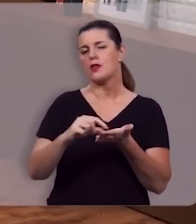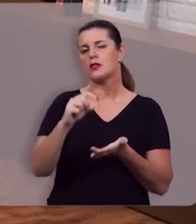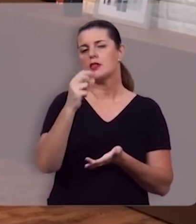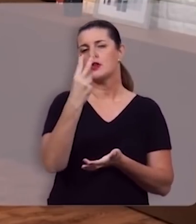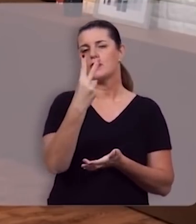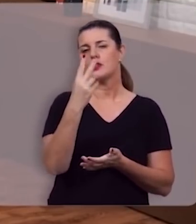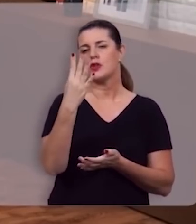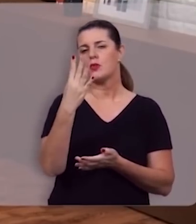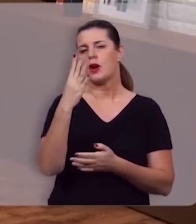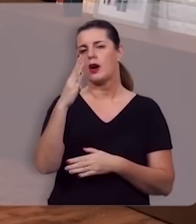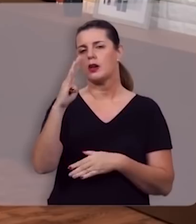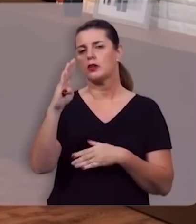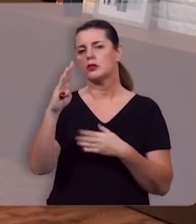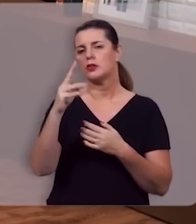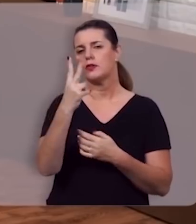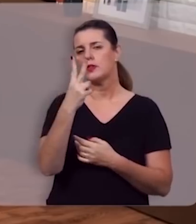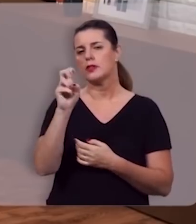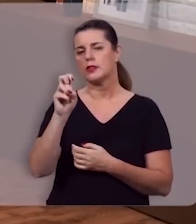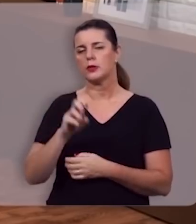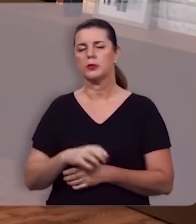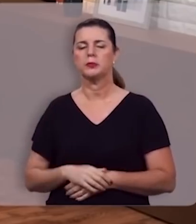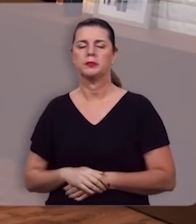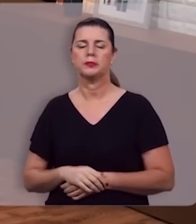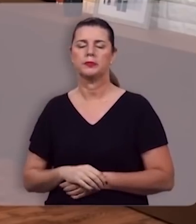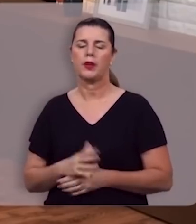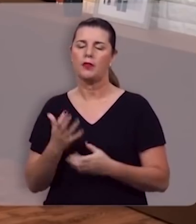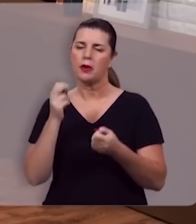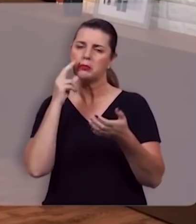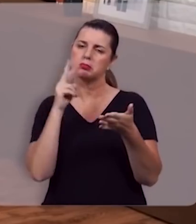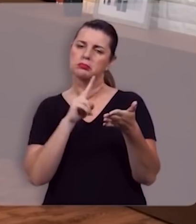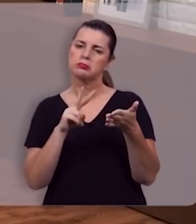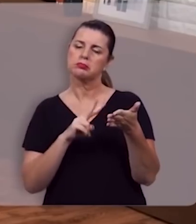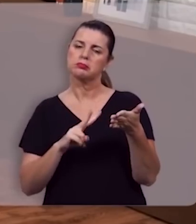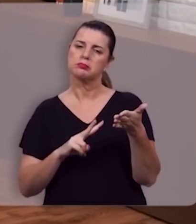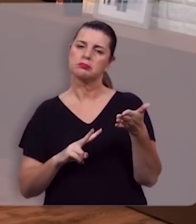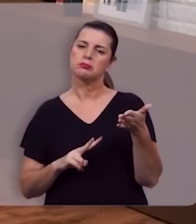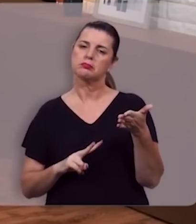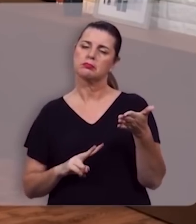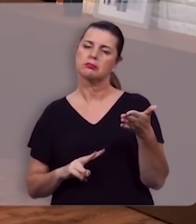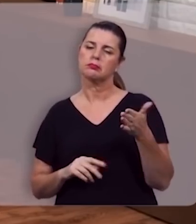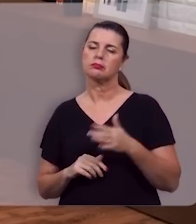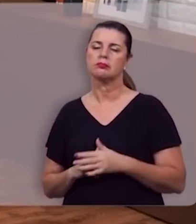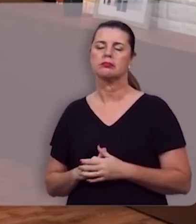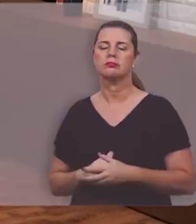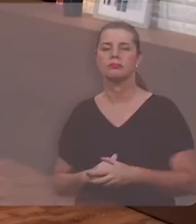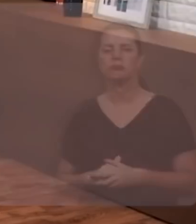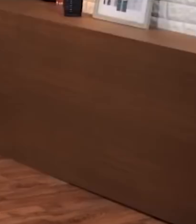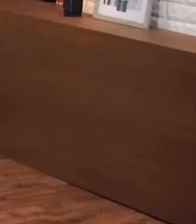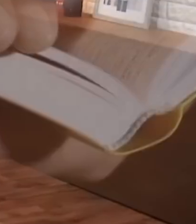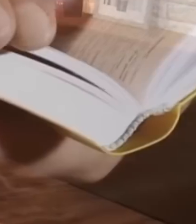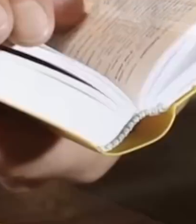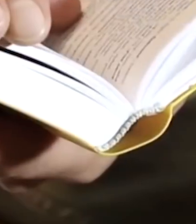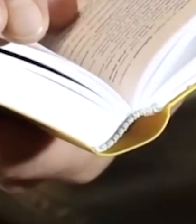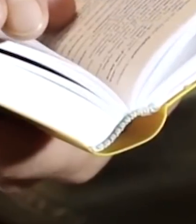24 e 25 vamos ouvir a leitura deste texto